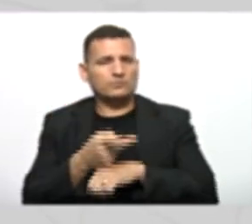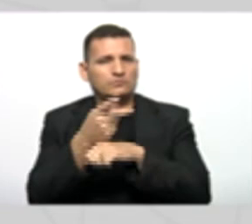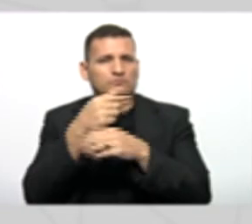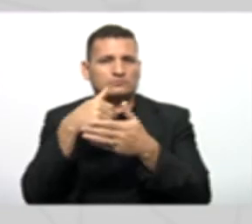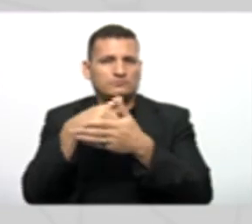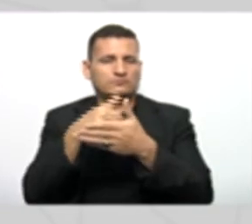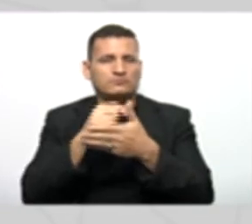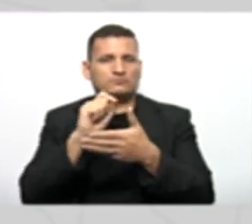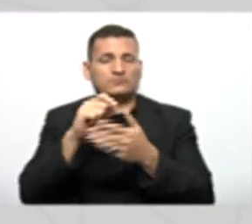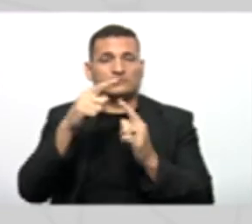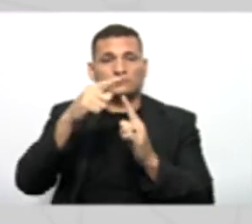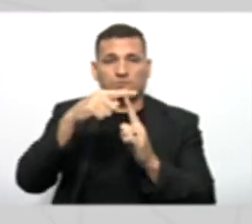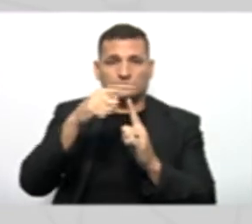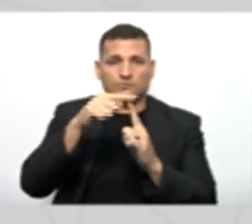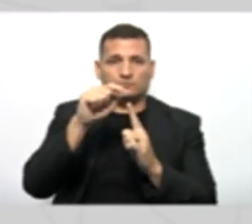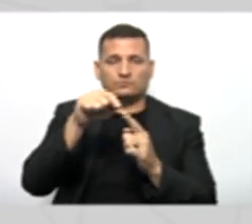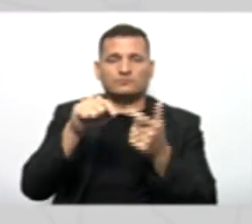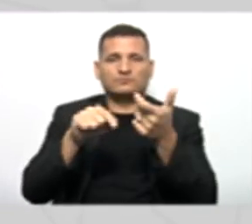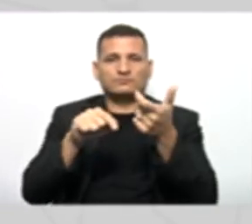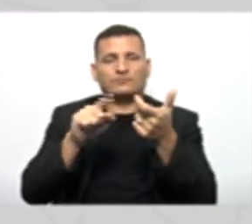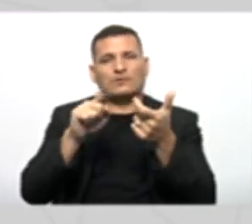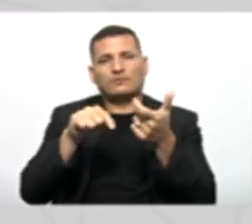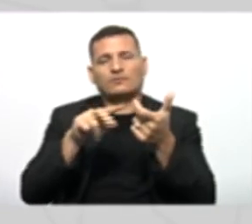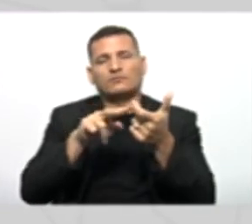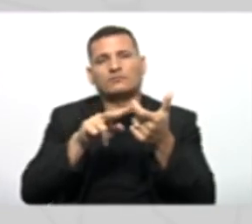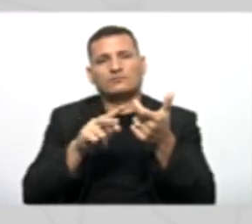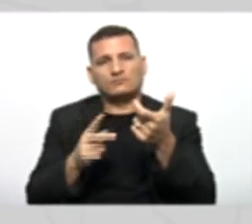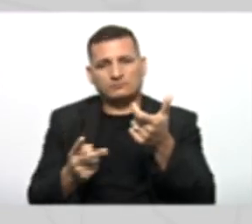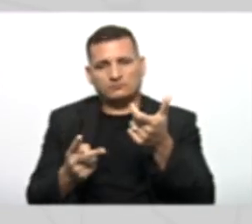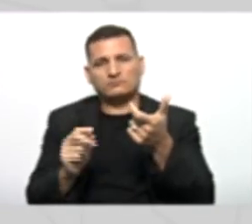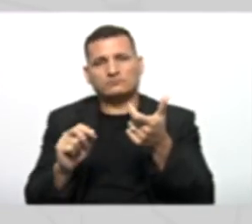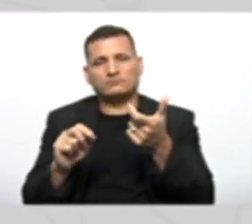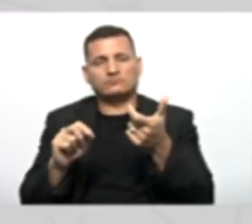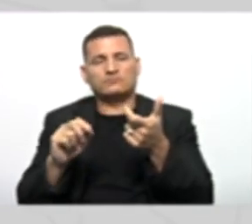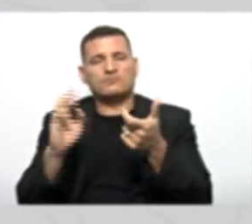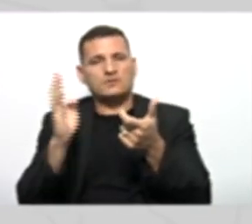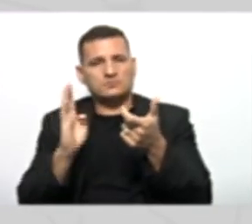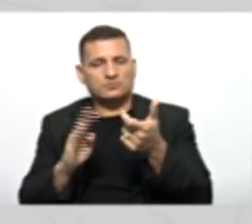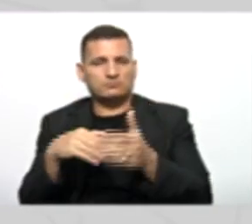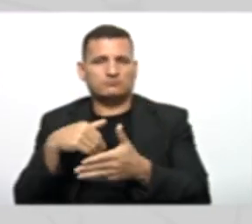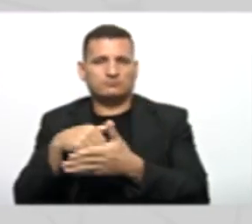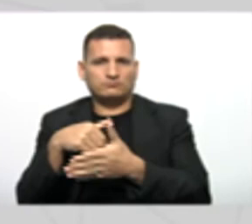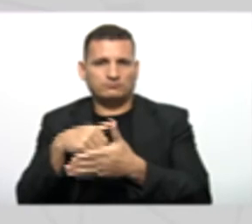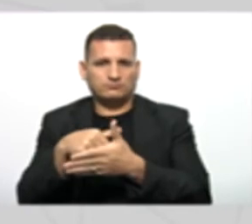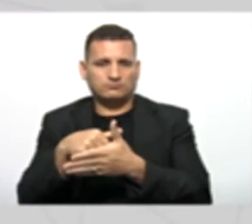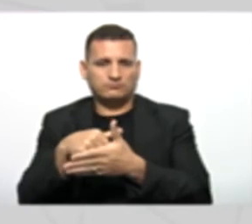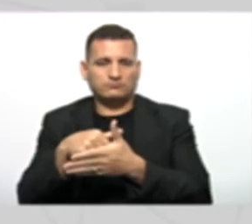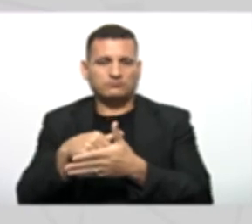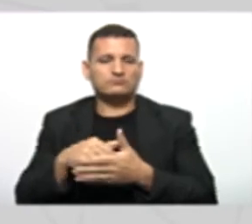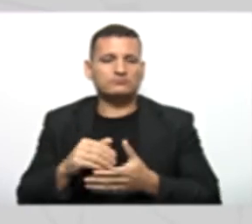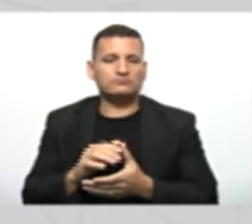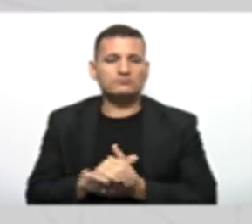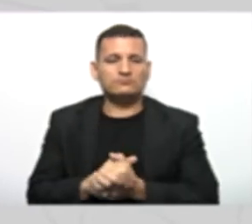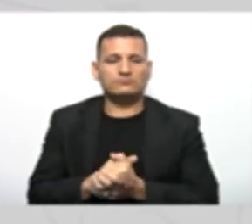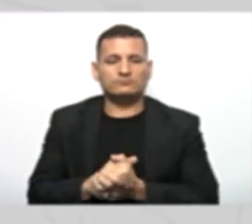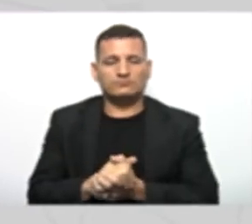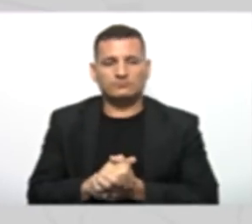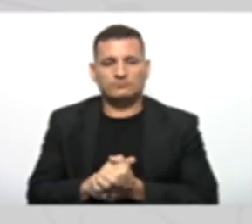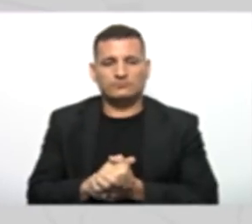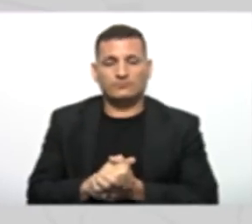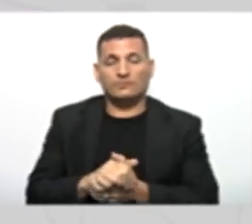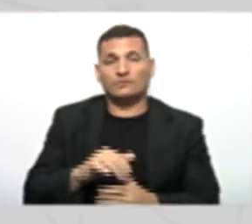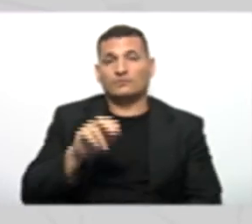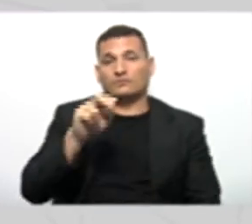Da classe Time Vão ser O campeonato Brasileiro De futebol Tá ok Na variável No atributo